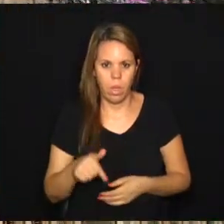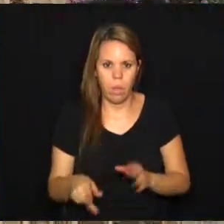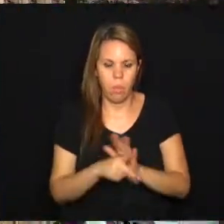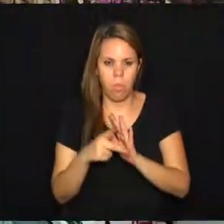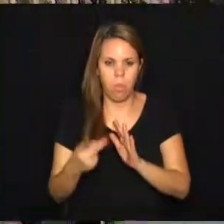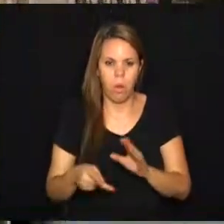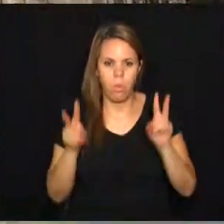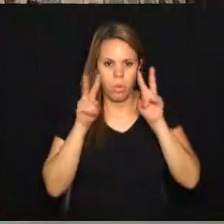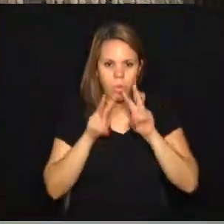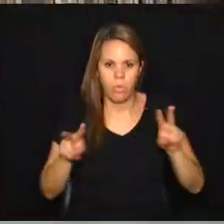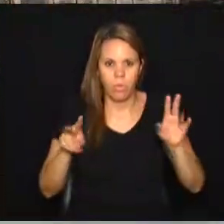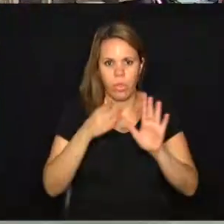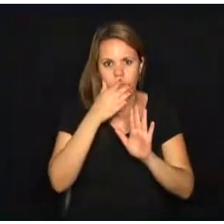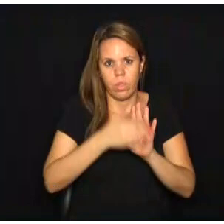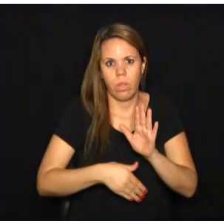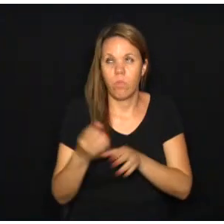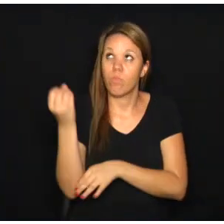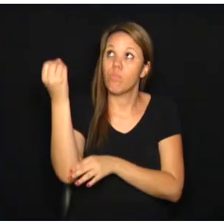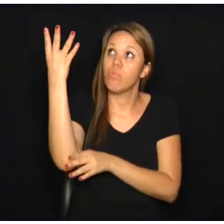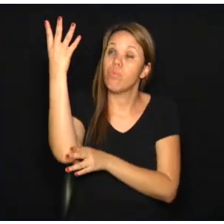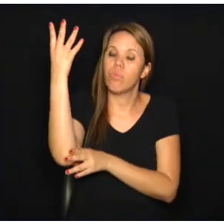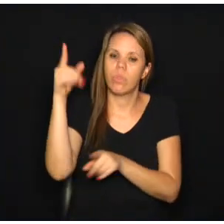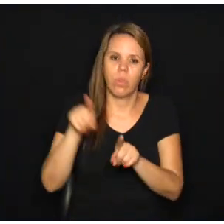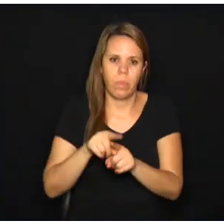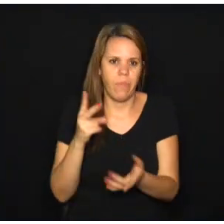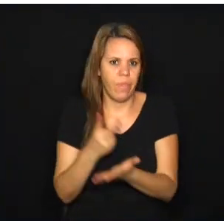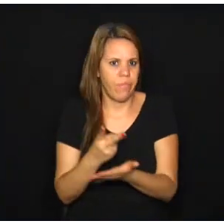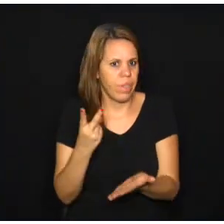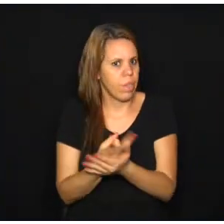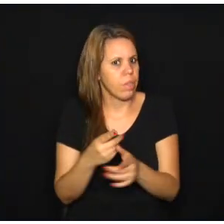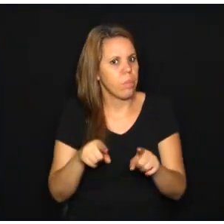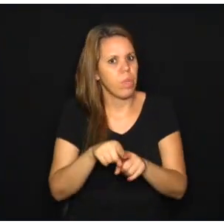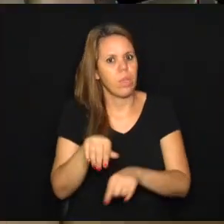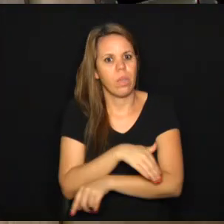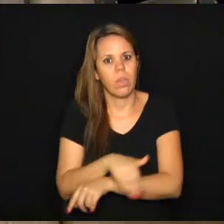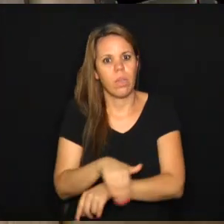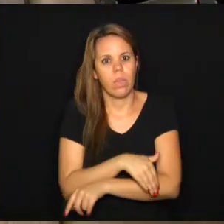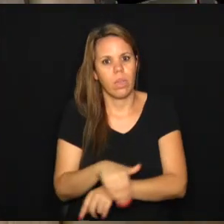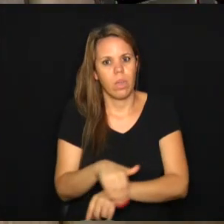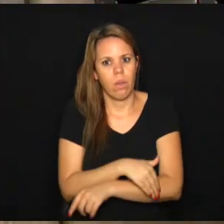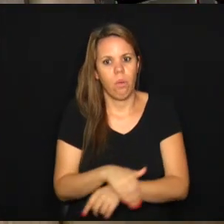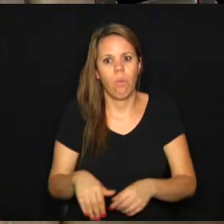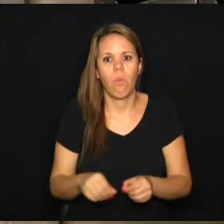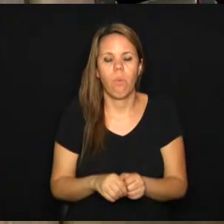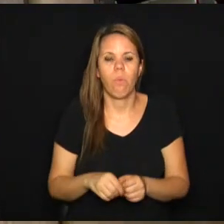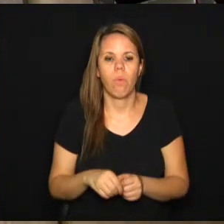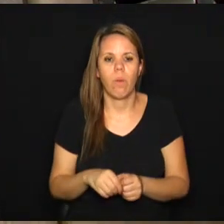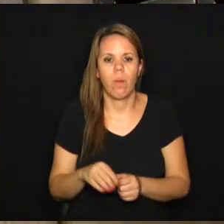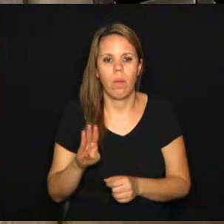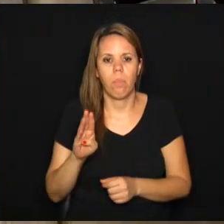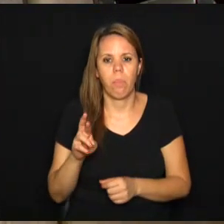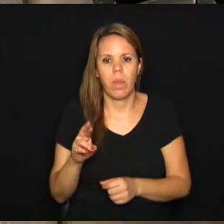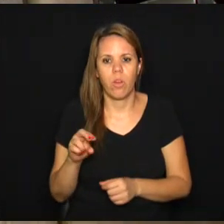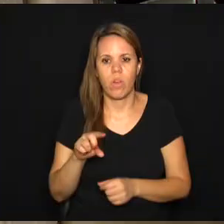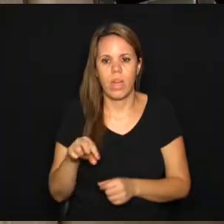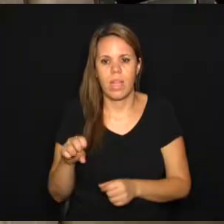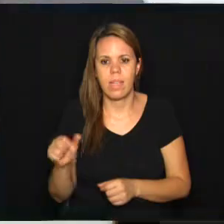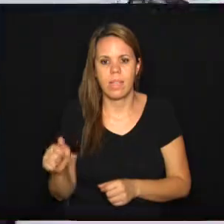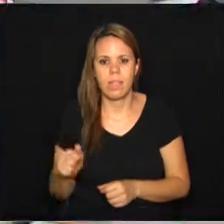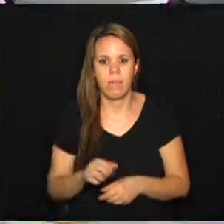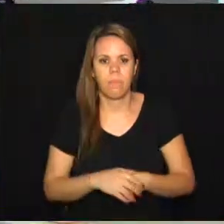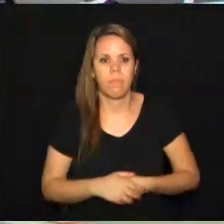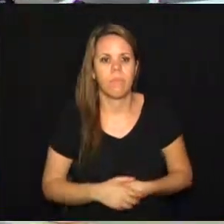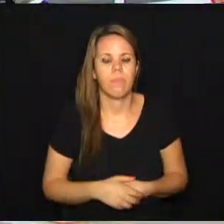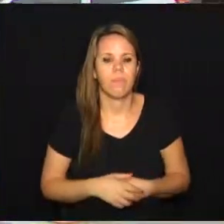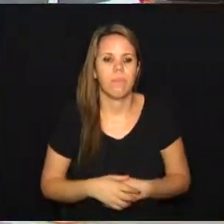E essa esquina com a chaminé e a da Rua da Baronesa de Resente. Né? Esses dois conjuntos são tombados. Hoje não é